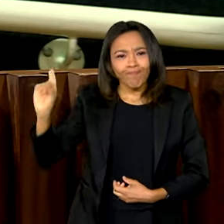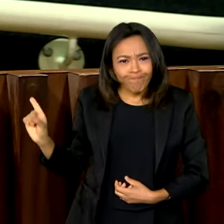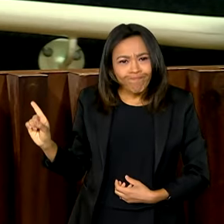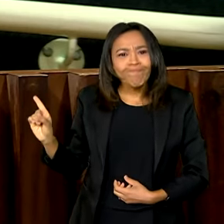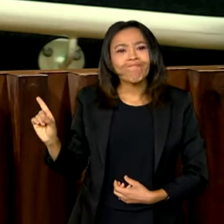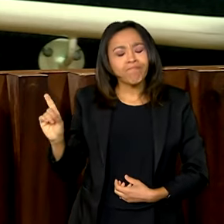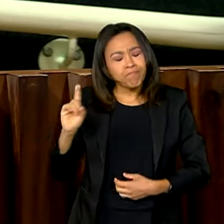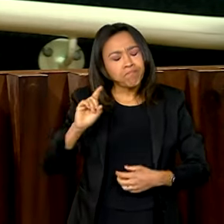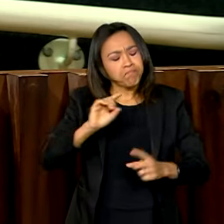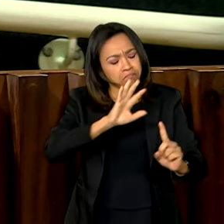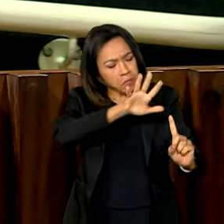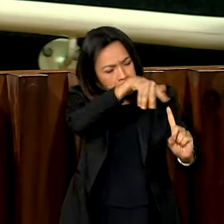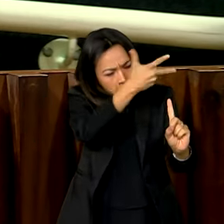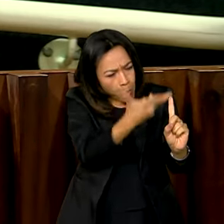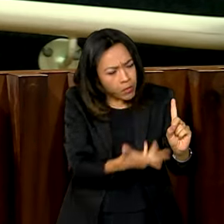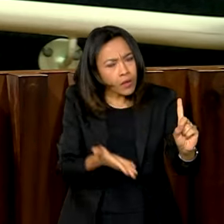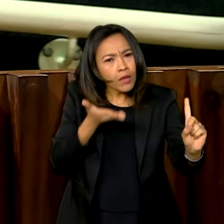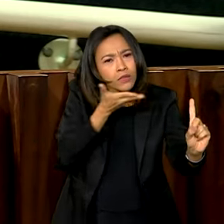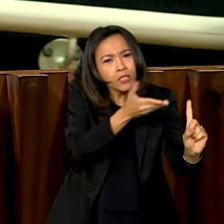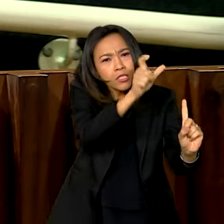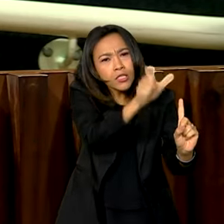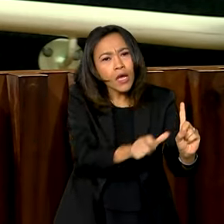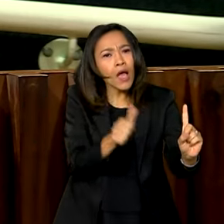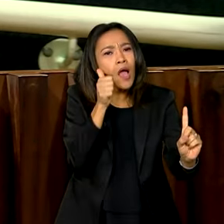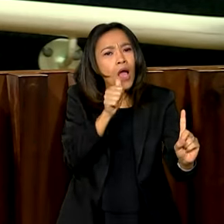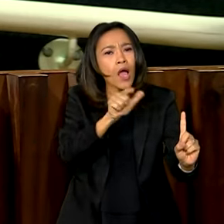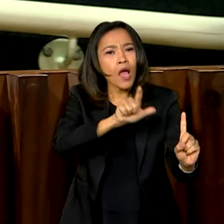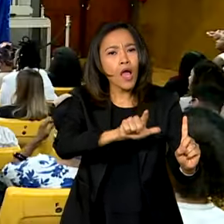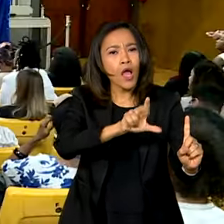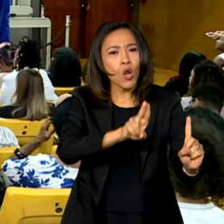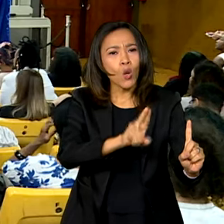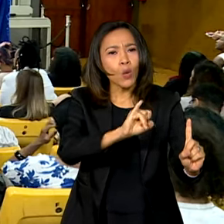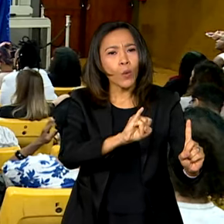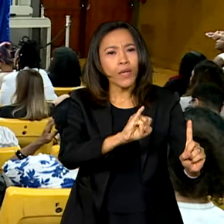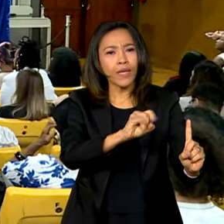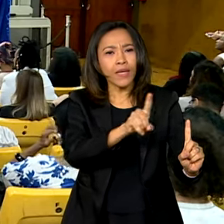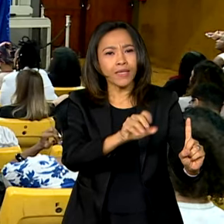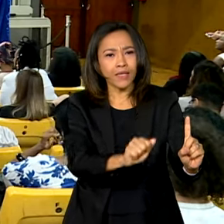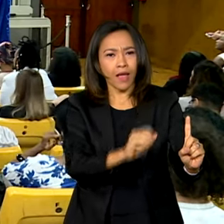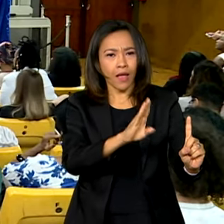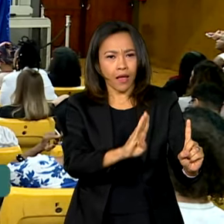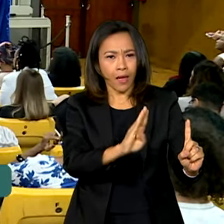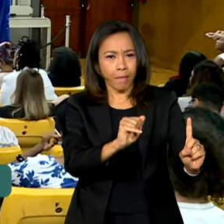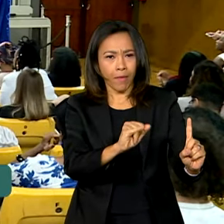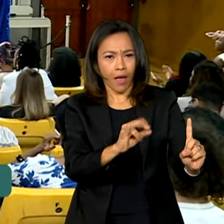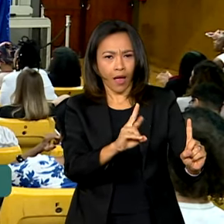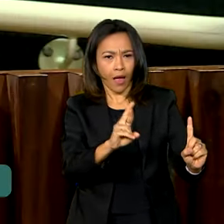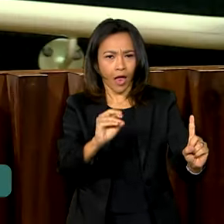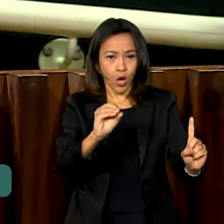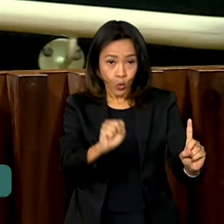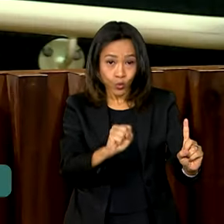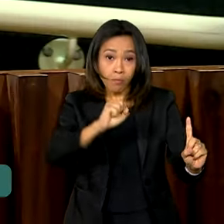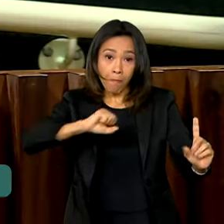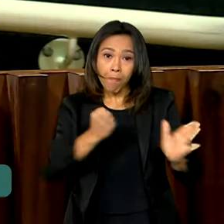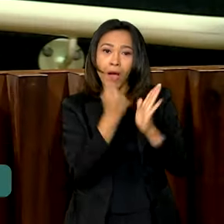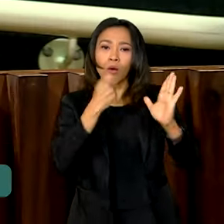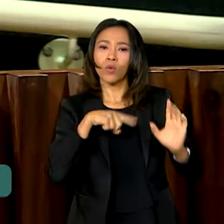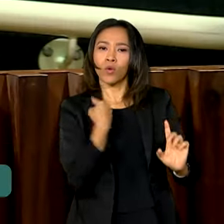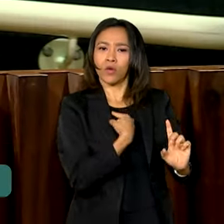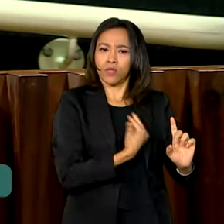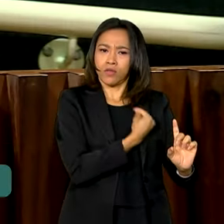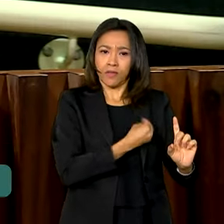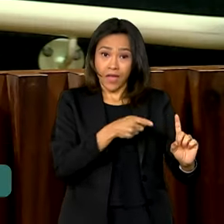o quanto que Luísa Bairros marcou as nossas vidas. Esse